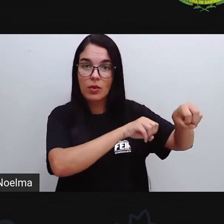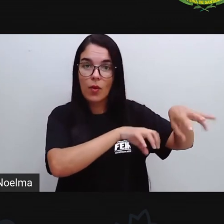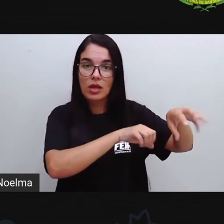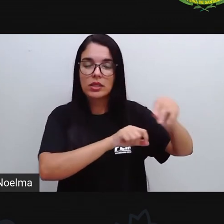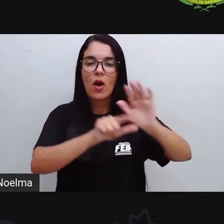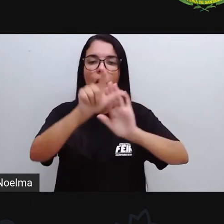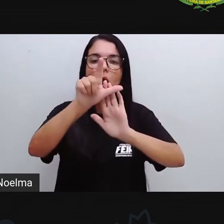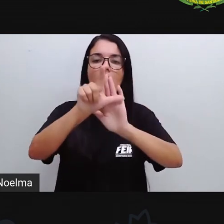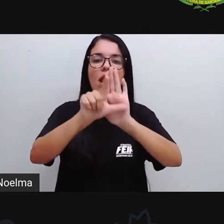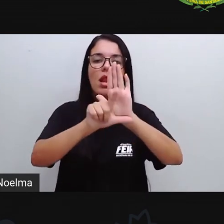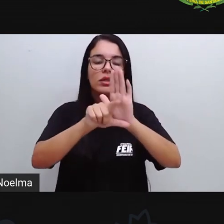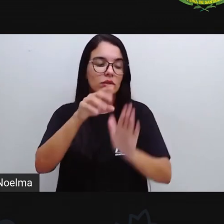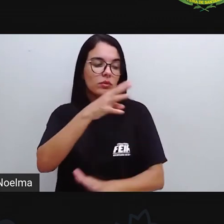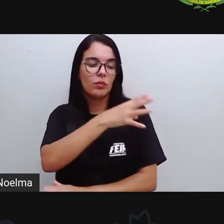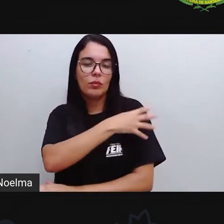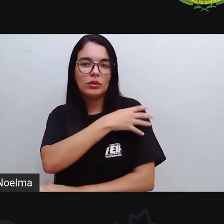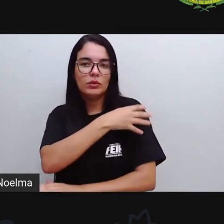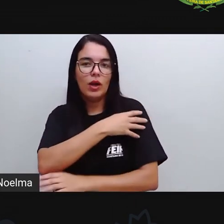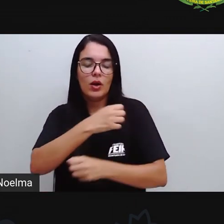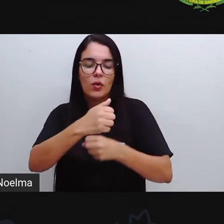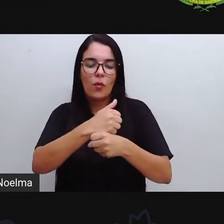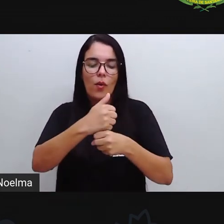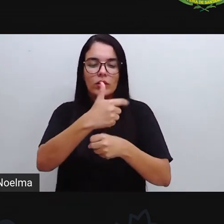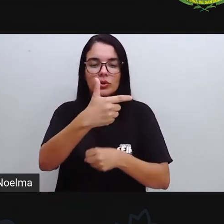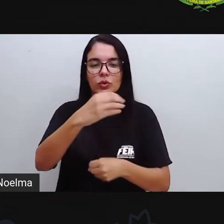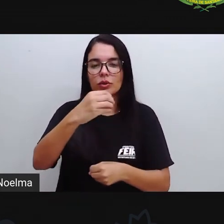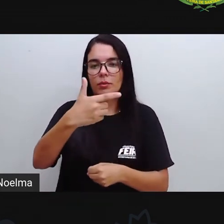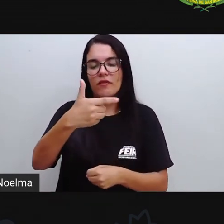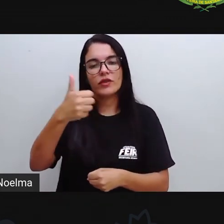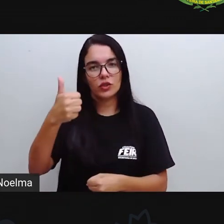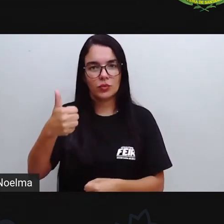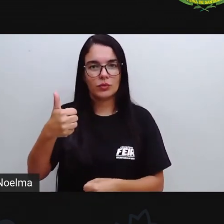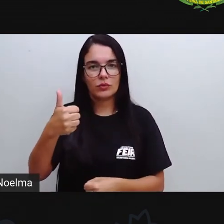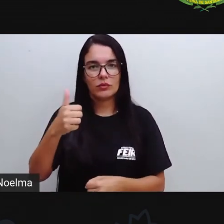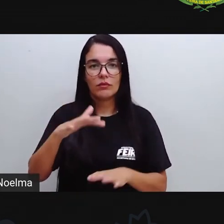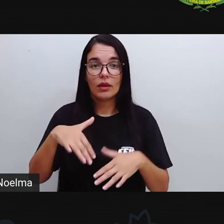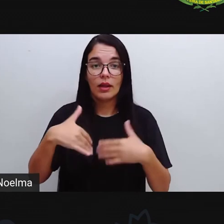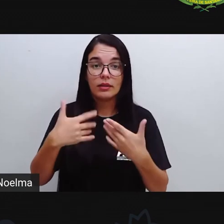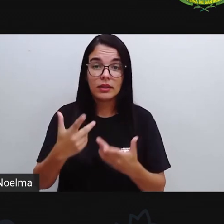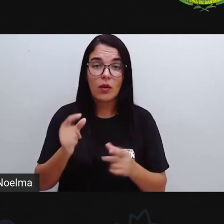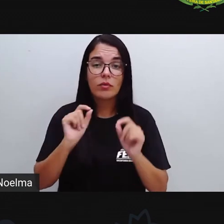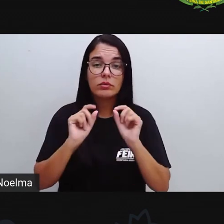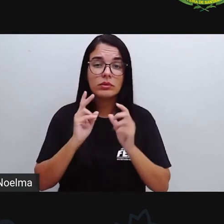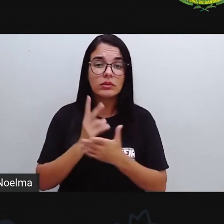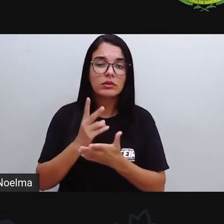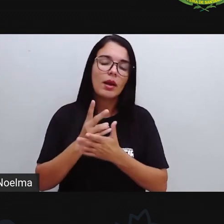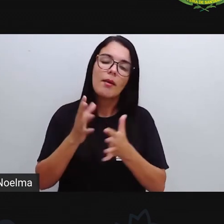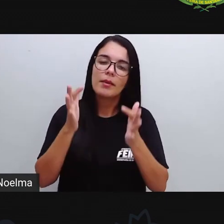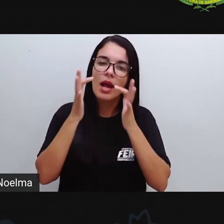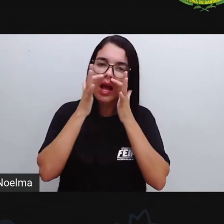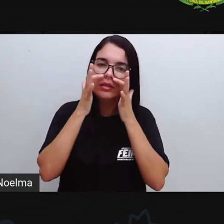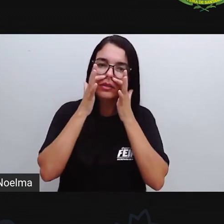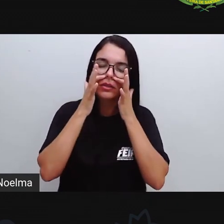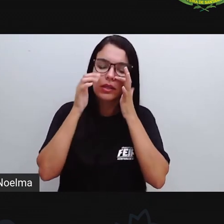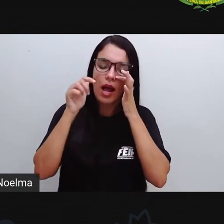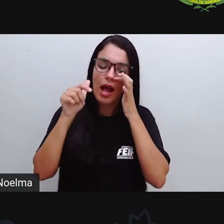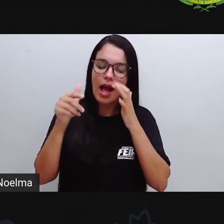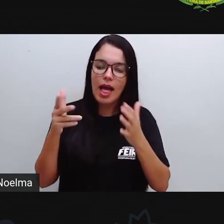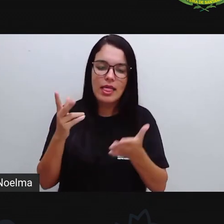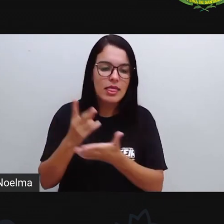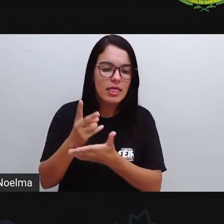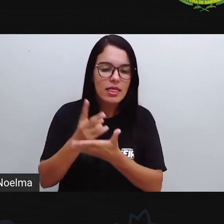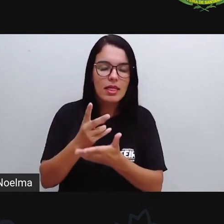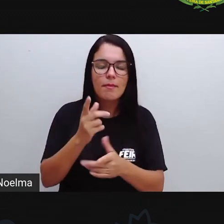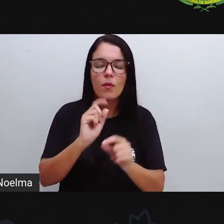Do quarto ano Ano letivo 2021 Certo E assista Não somente A esse Mas qualquer outro Víde Que você tenha